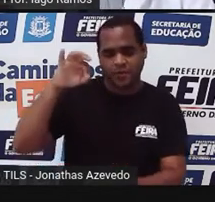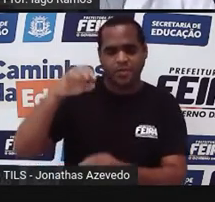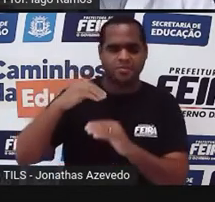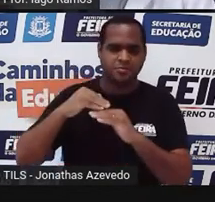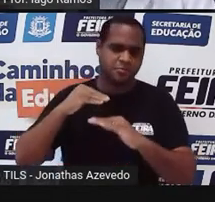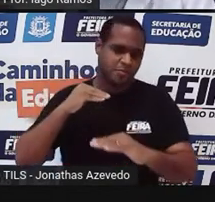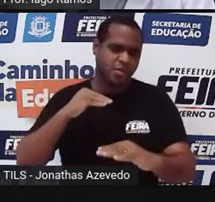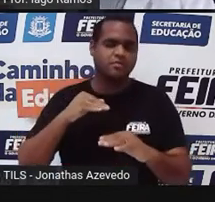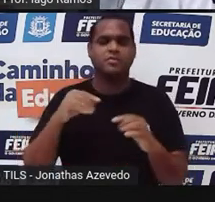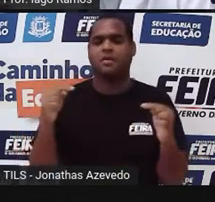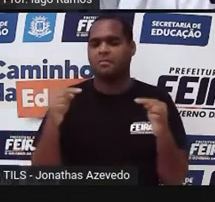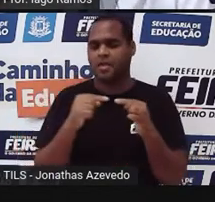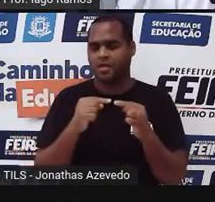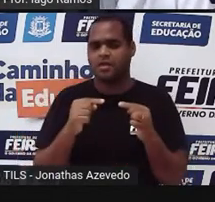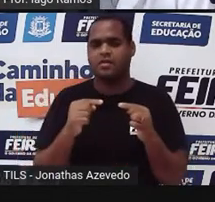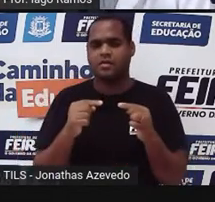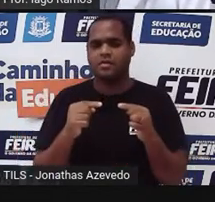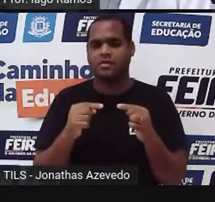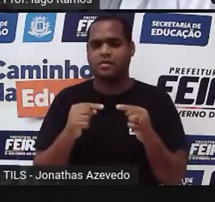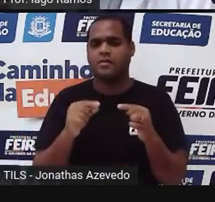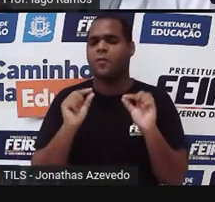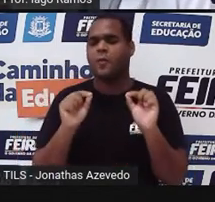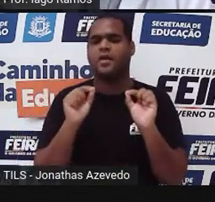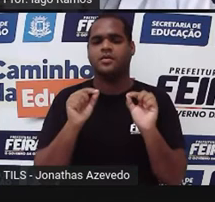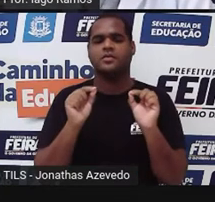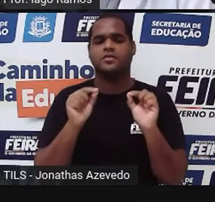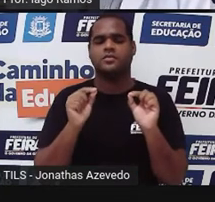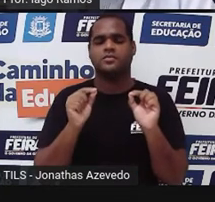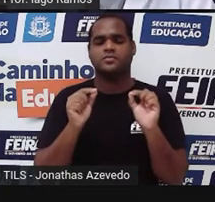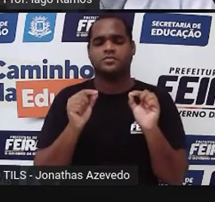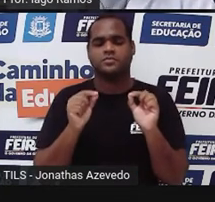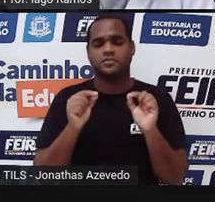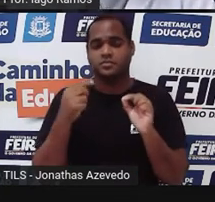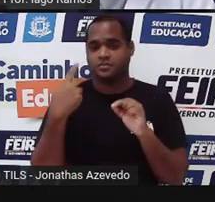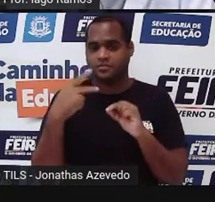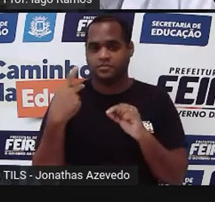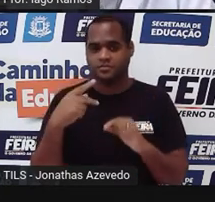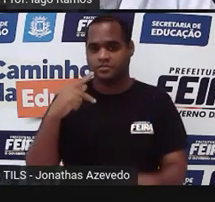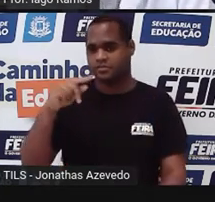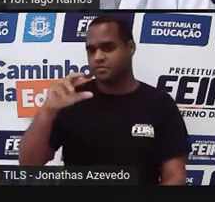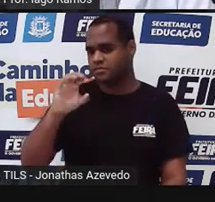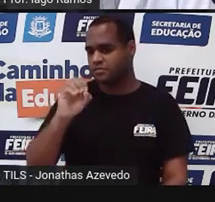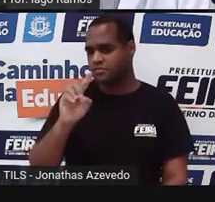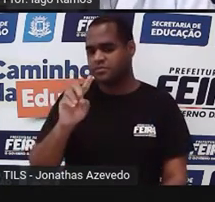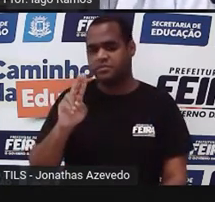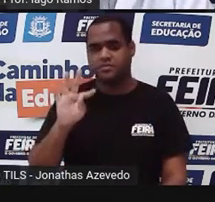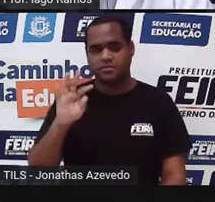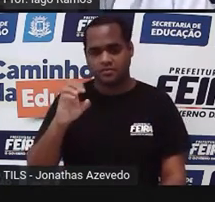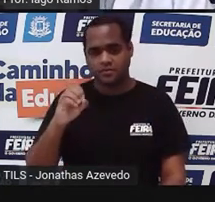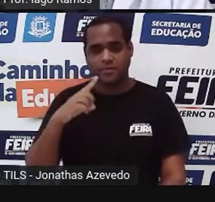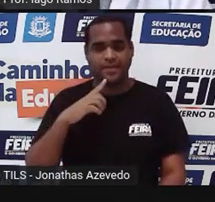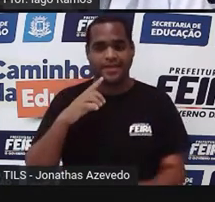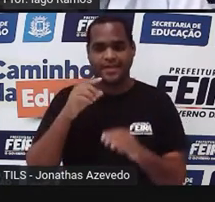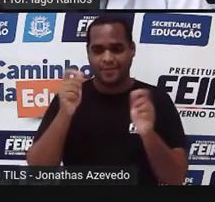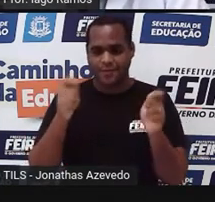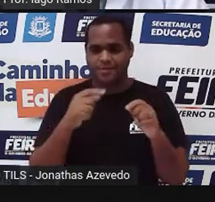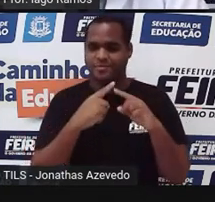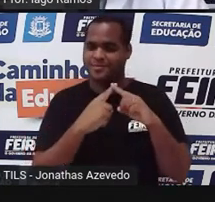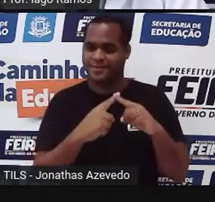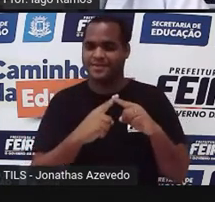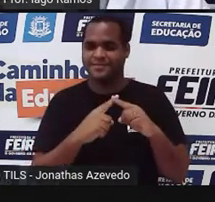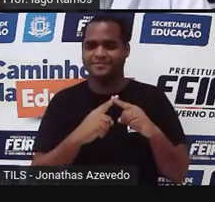determina o quê? O que é produto? Produto é resultado da multiplicação.